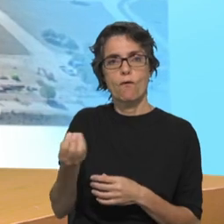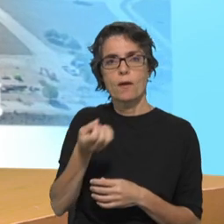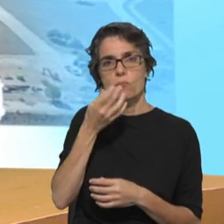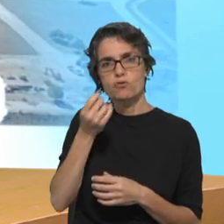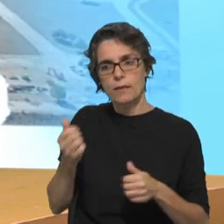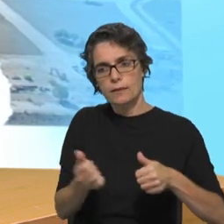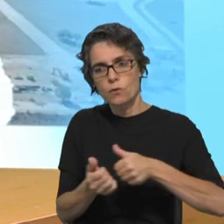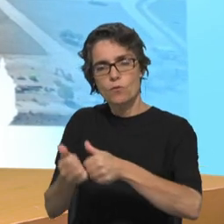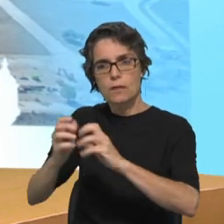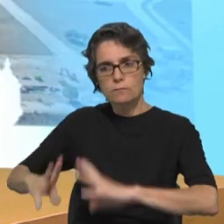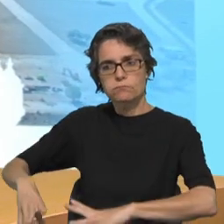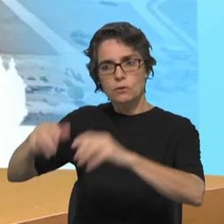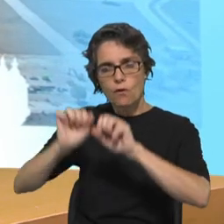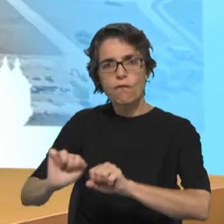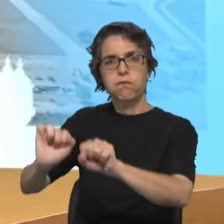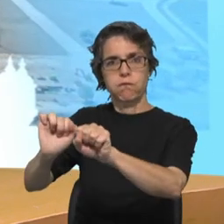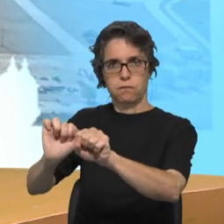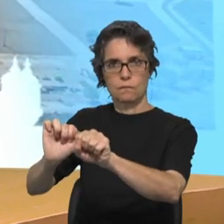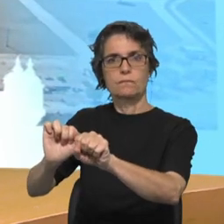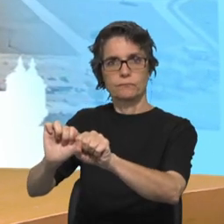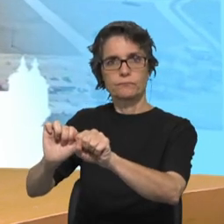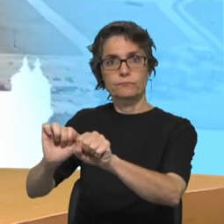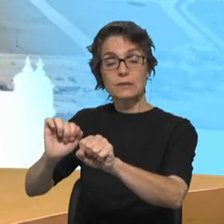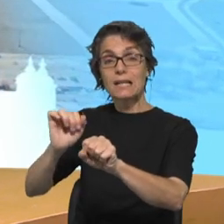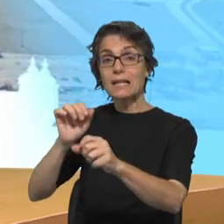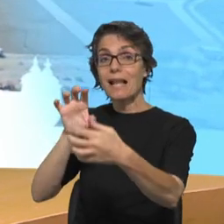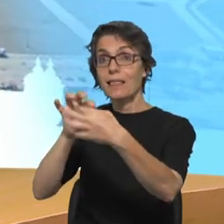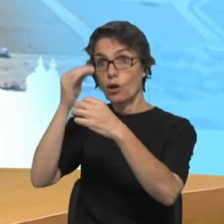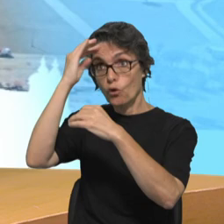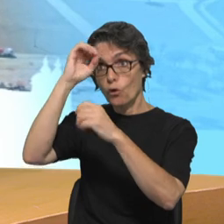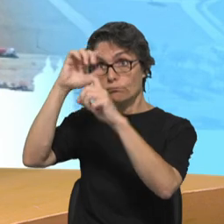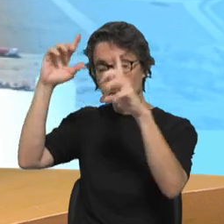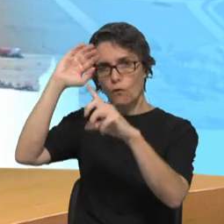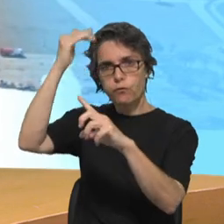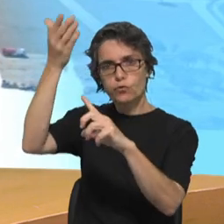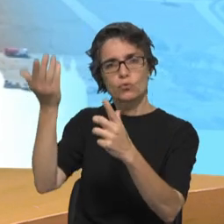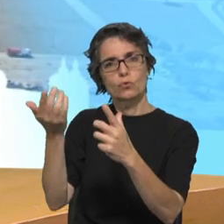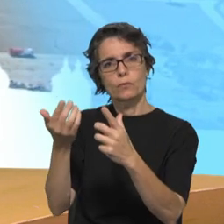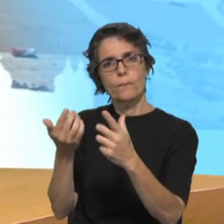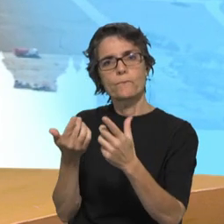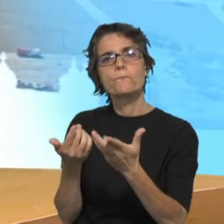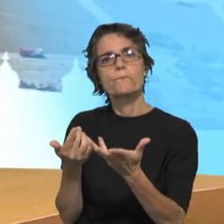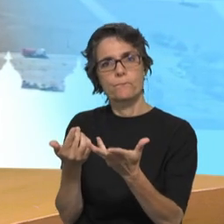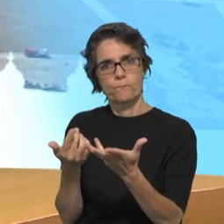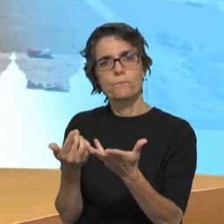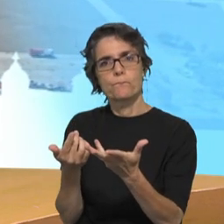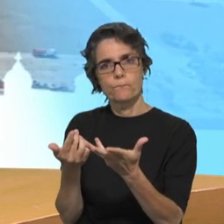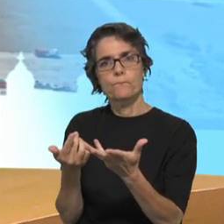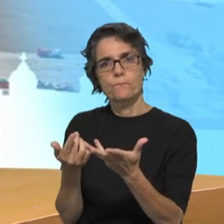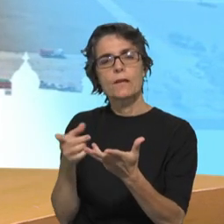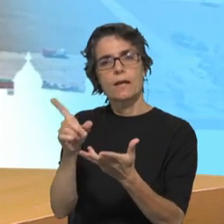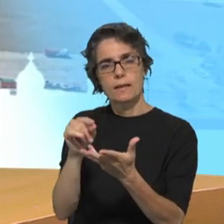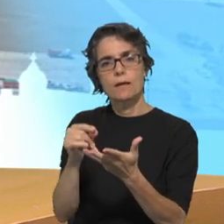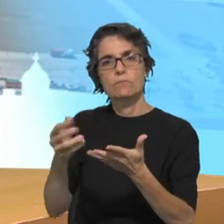desenvolvimento que abra o futuro, que abra outras relações, que abre também a